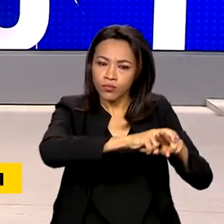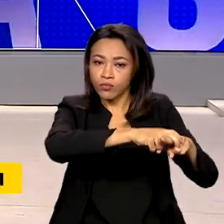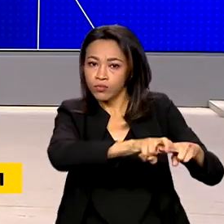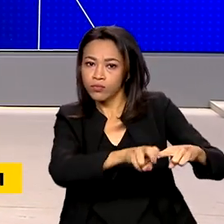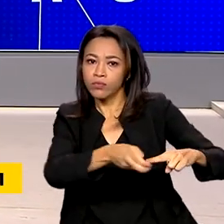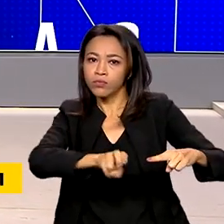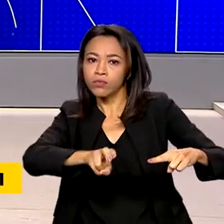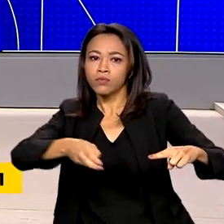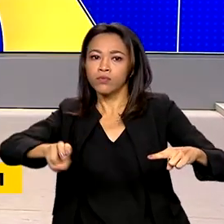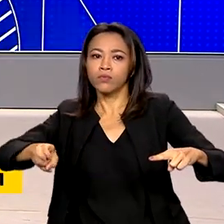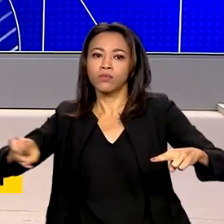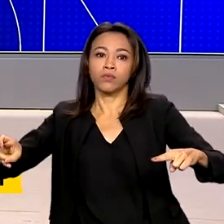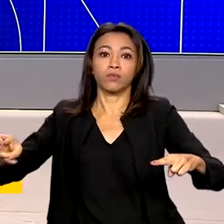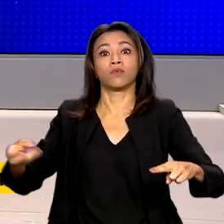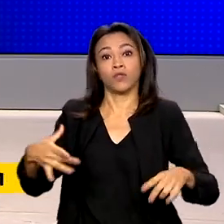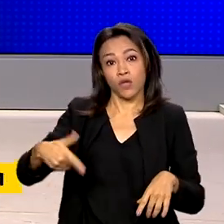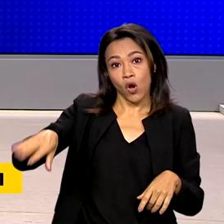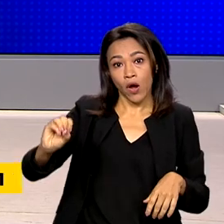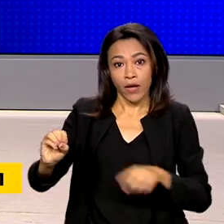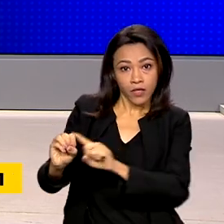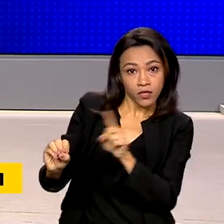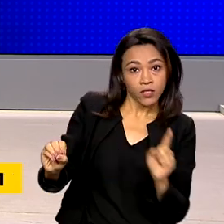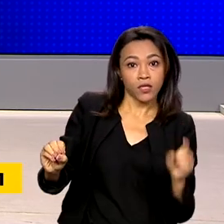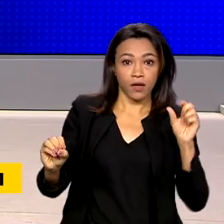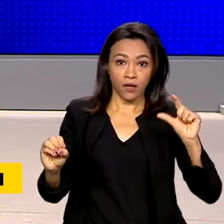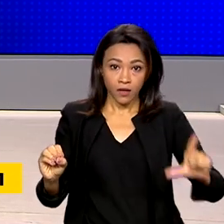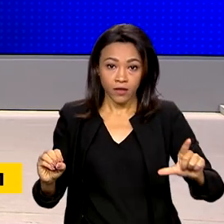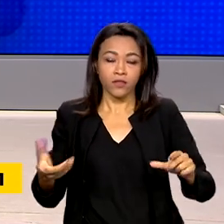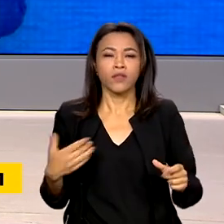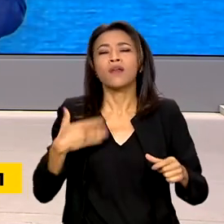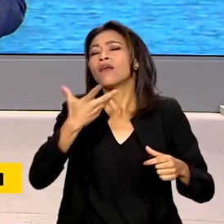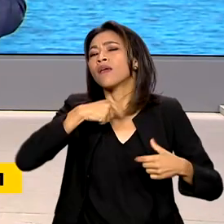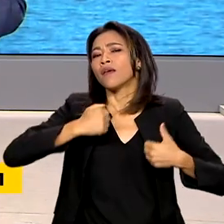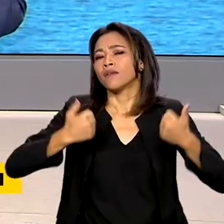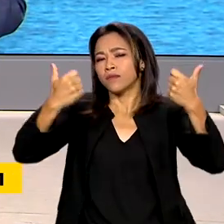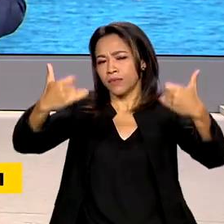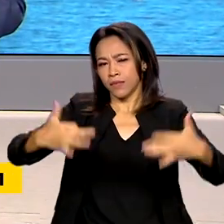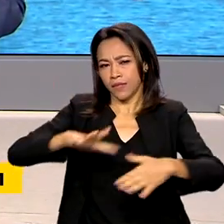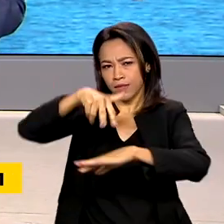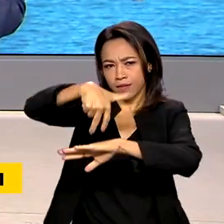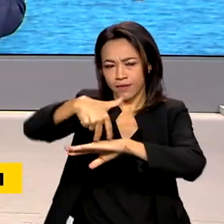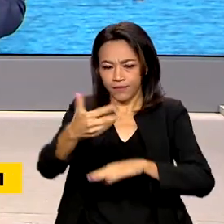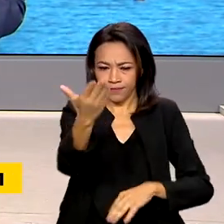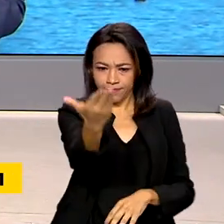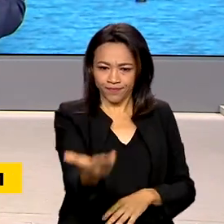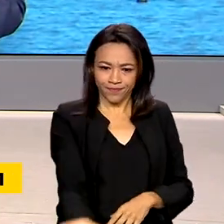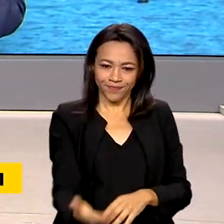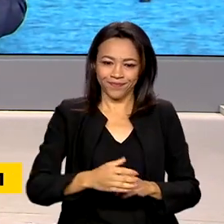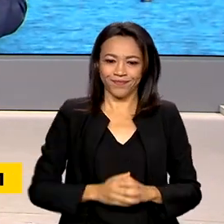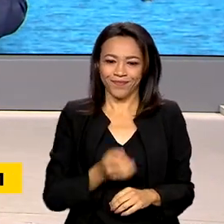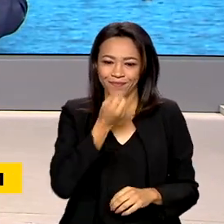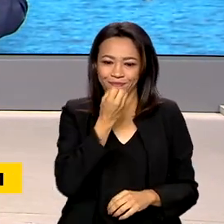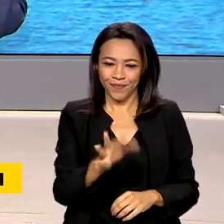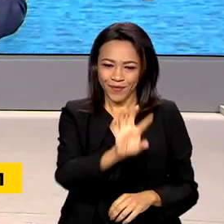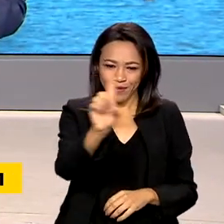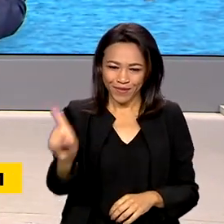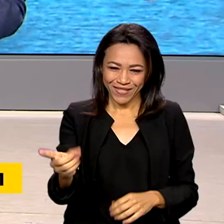de Integração Oeste-Leste. Quem está lá e traz os detalhes pra gente é a repórter Graziele Bezerra. Bom dia,